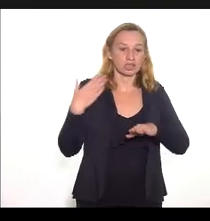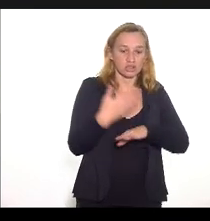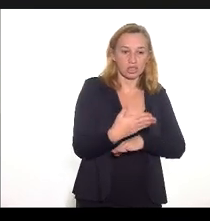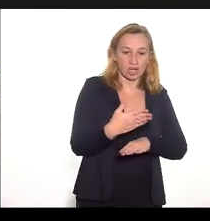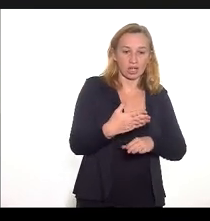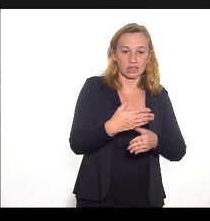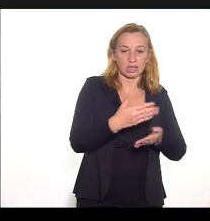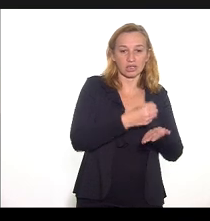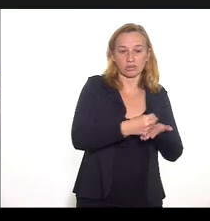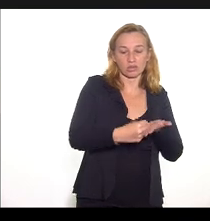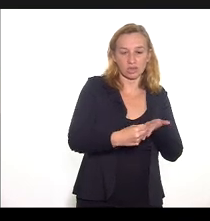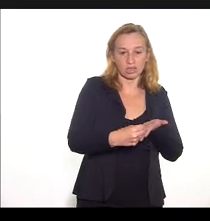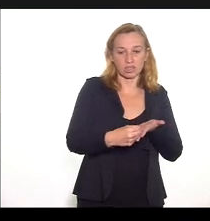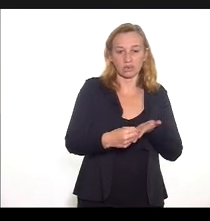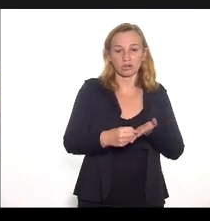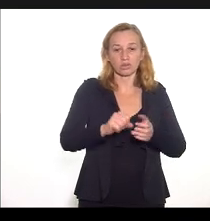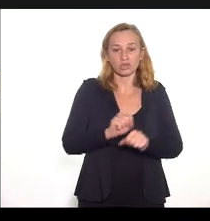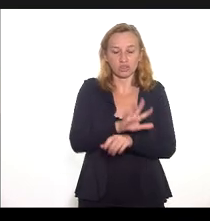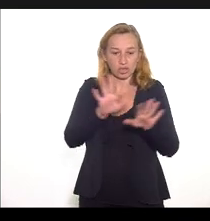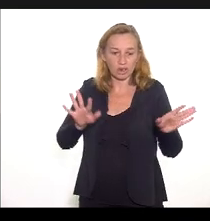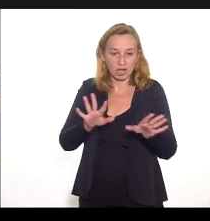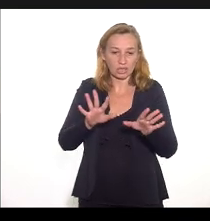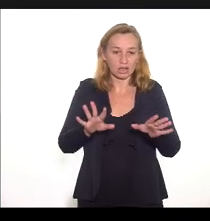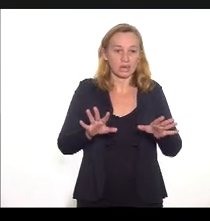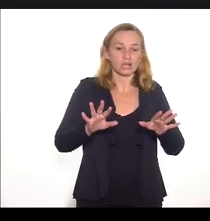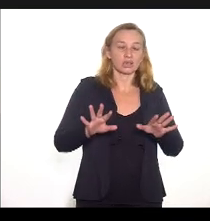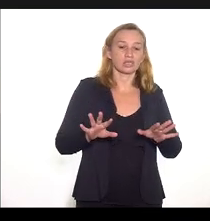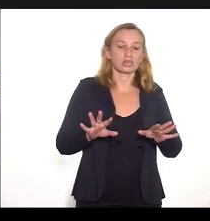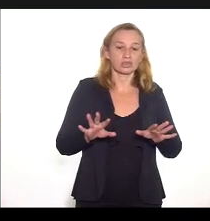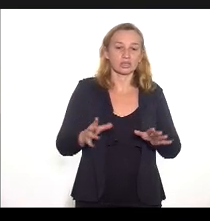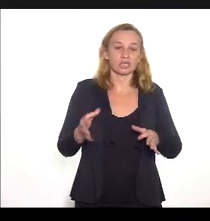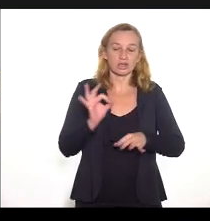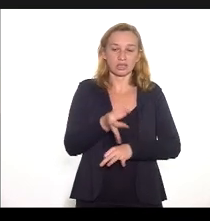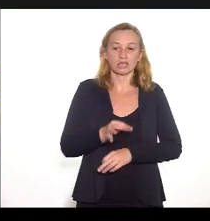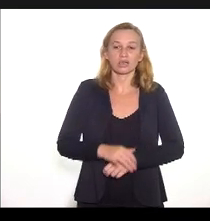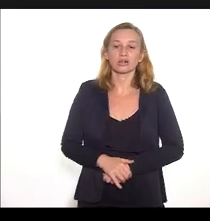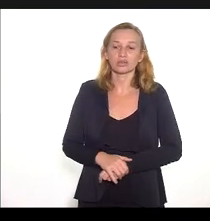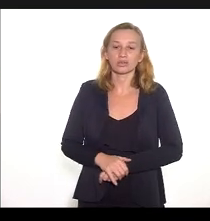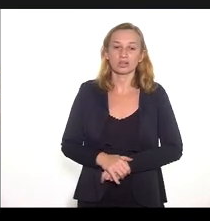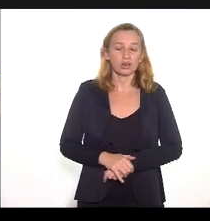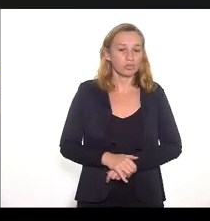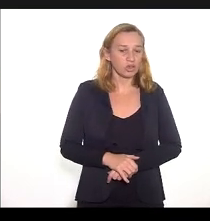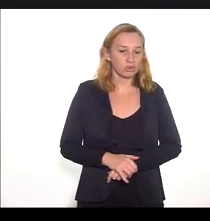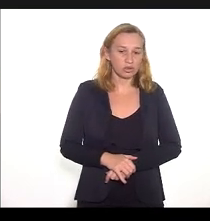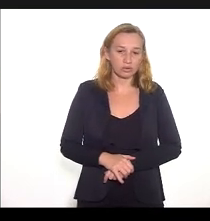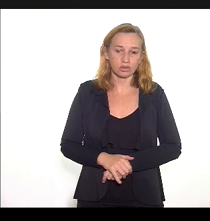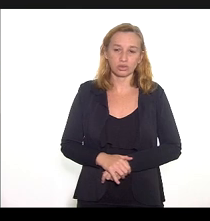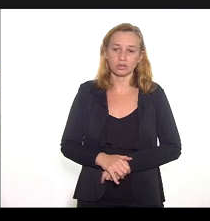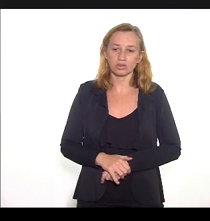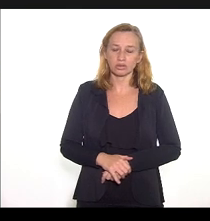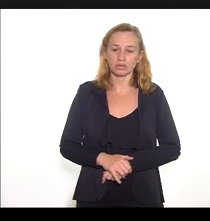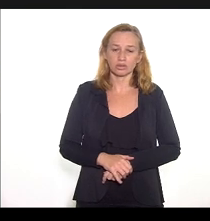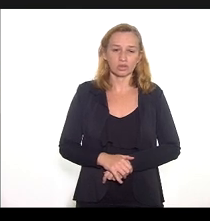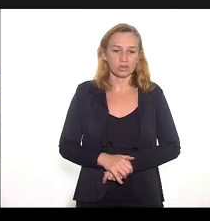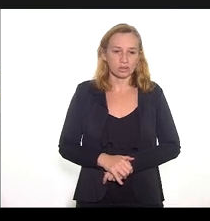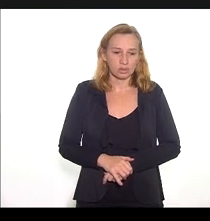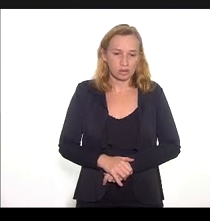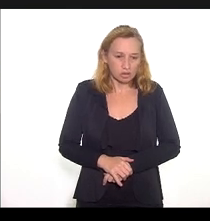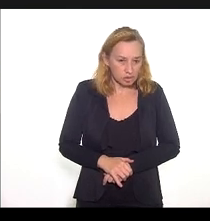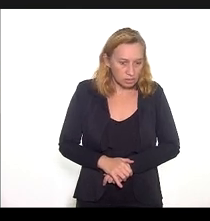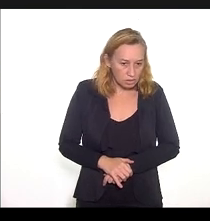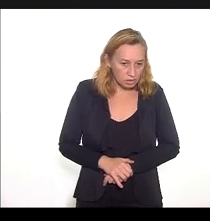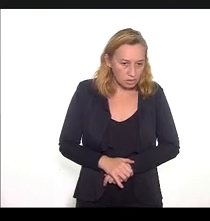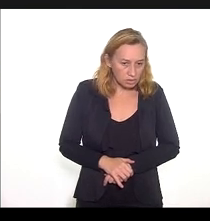principalmente no ponto de transparência, publicidade e legalidade. A atuação da subsecretaria de saúde